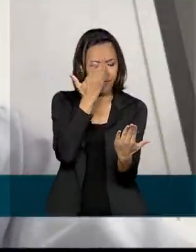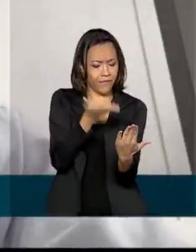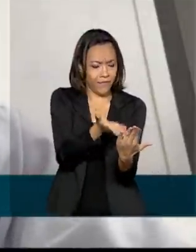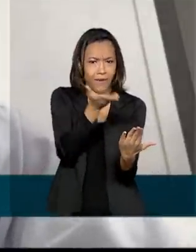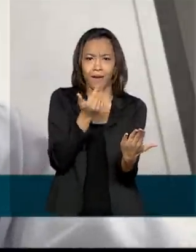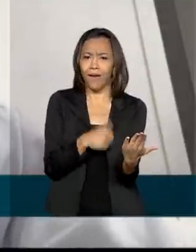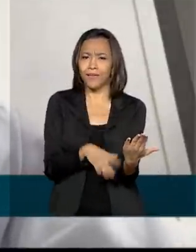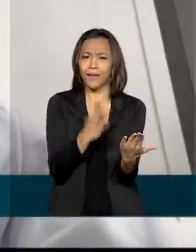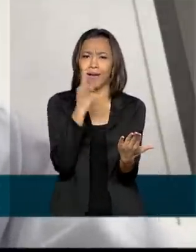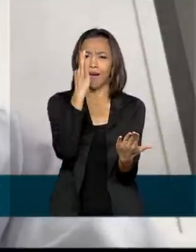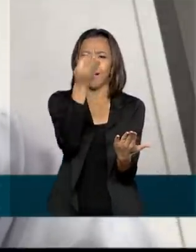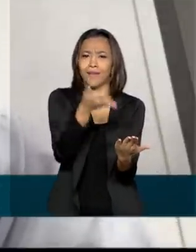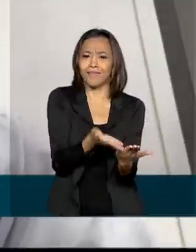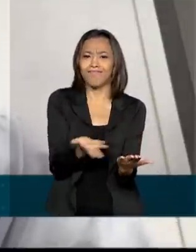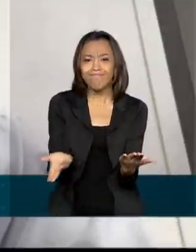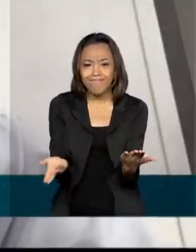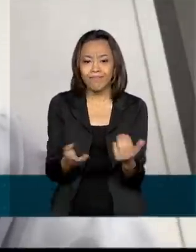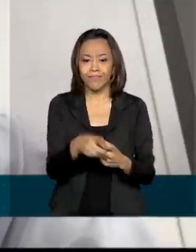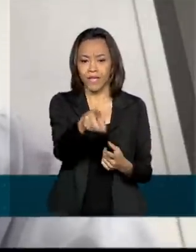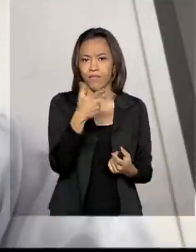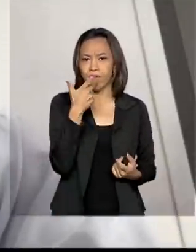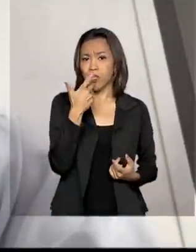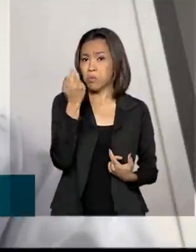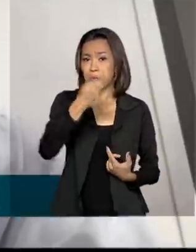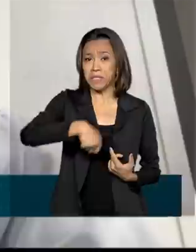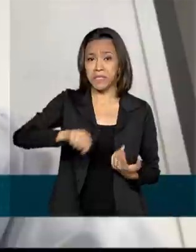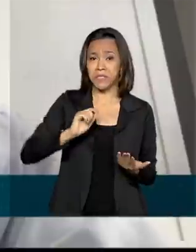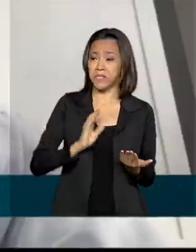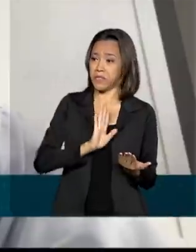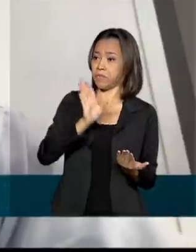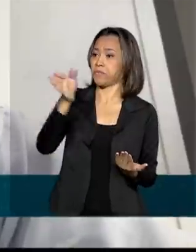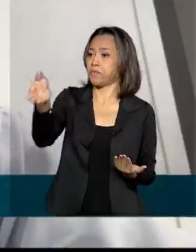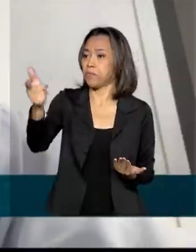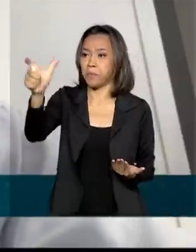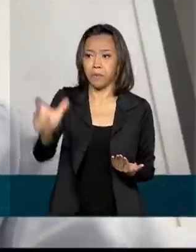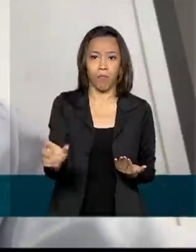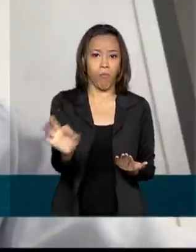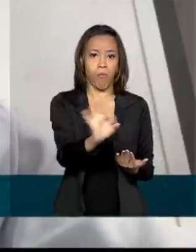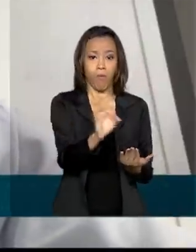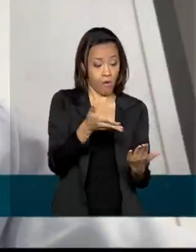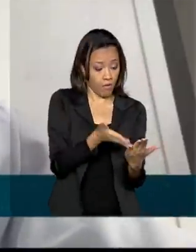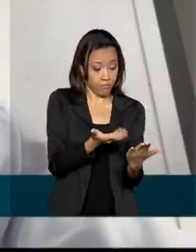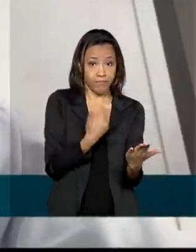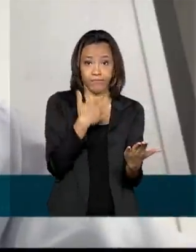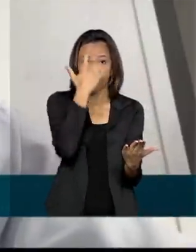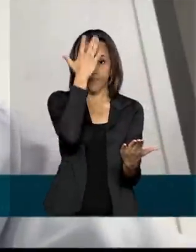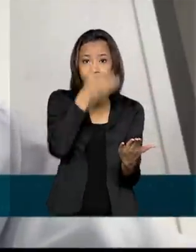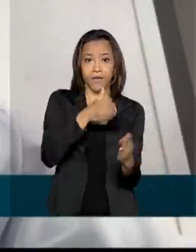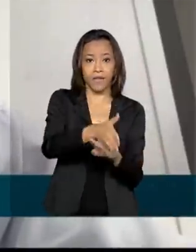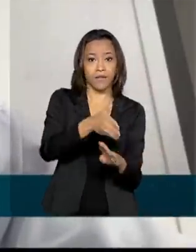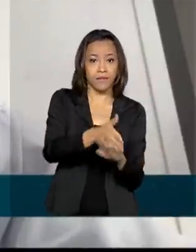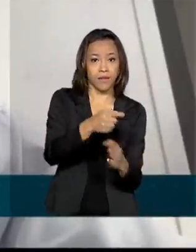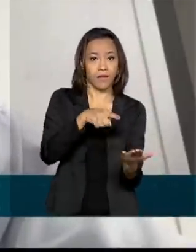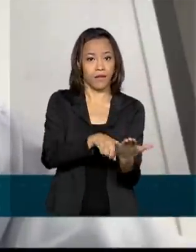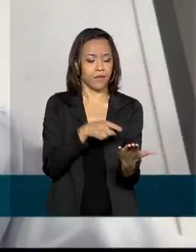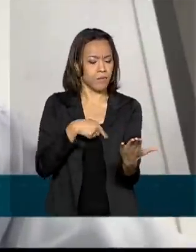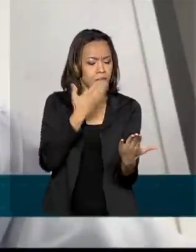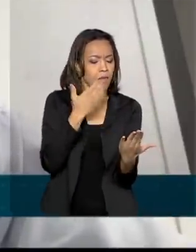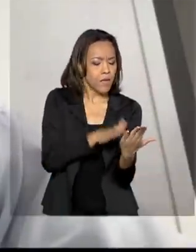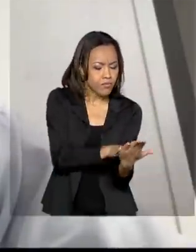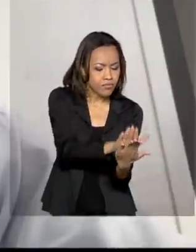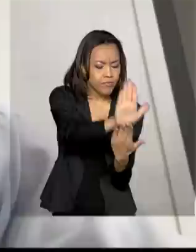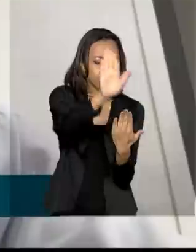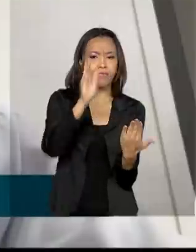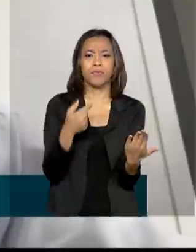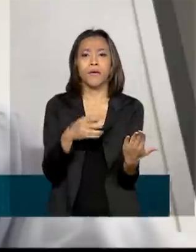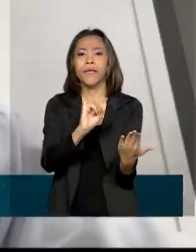desse serviço. Você não precisa se locomover. Através do aplicativo você consegue acessar o extrato do INSS, verificar o